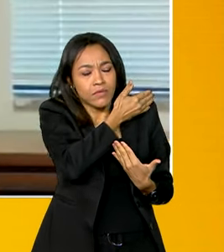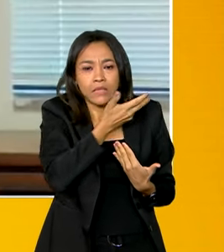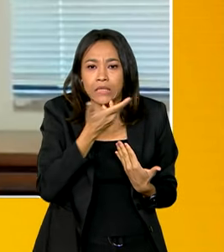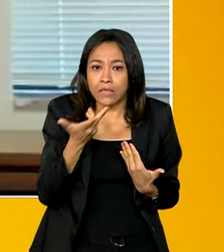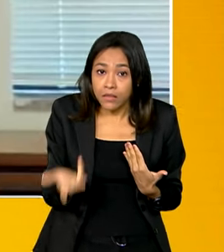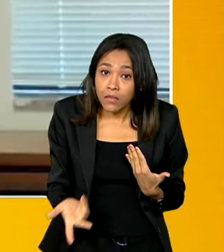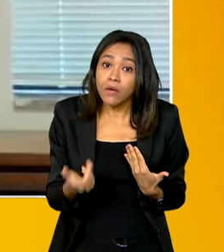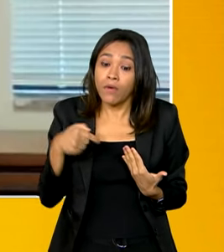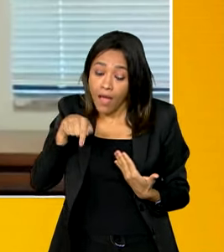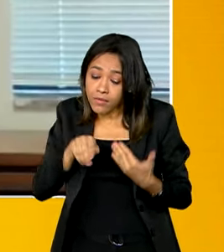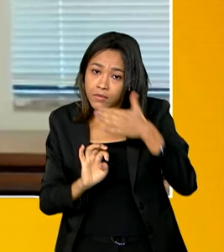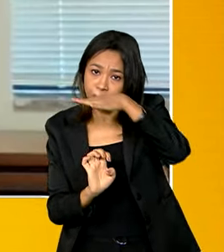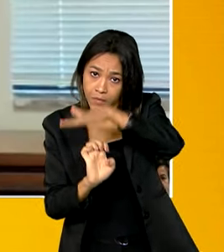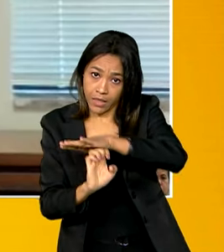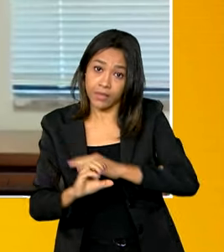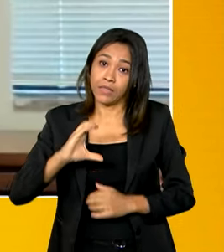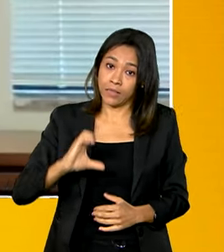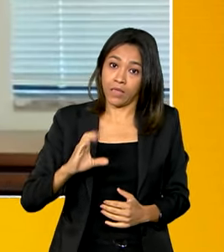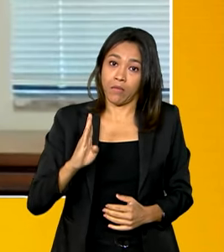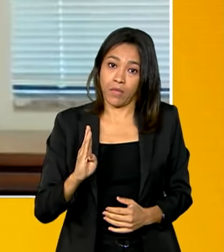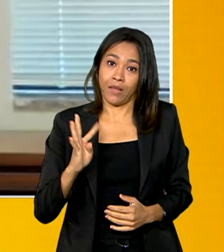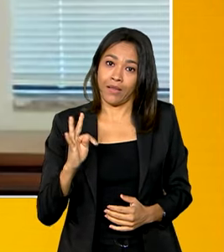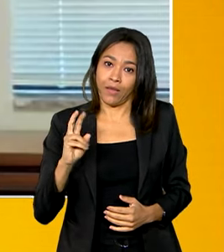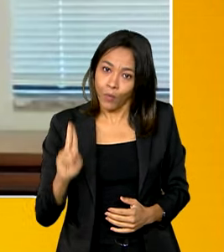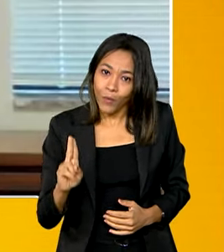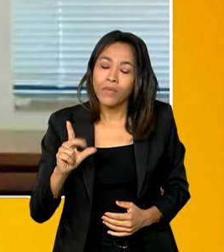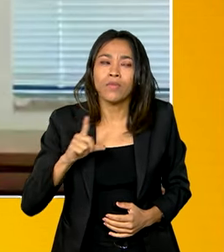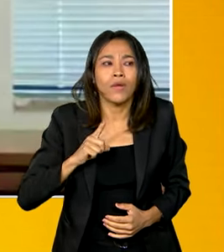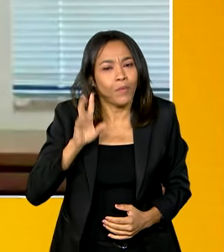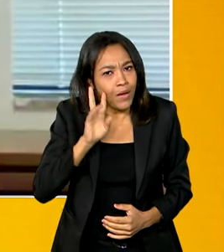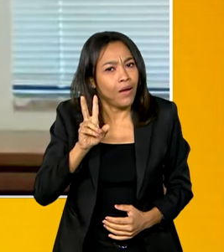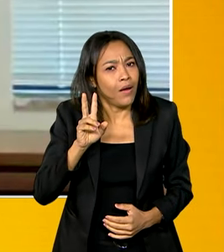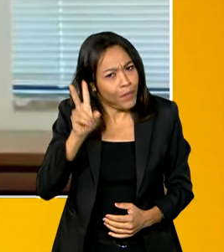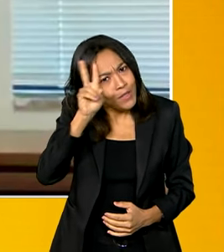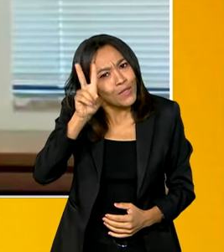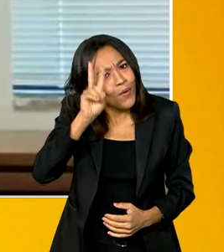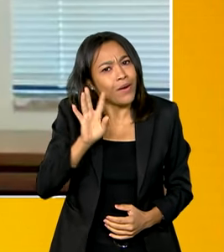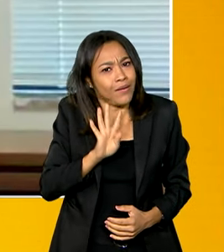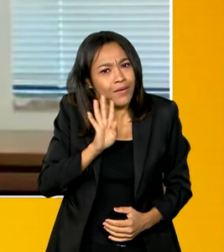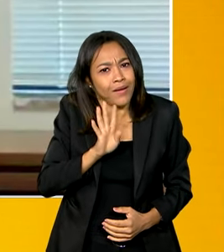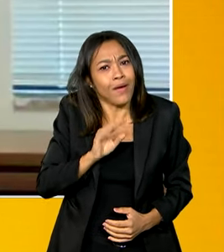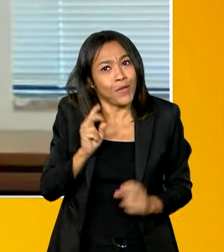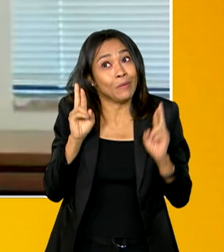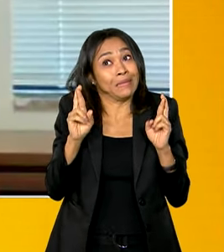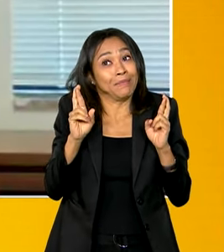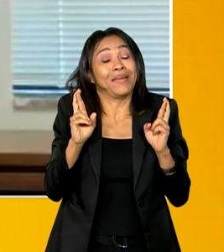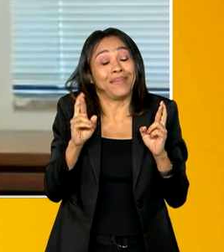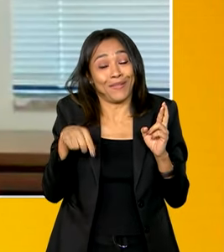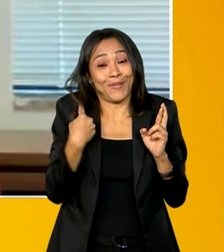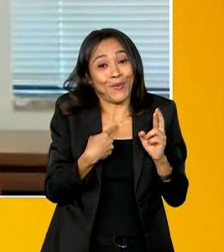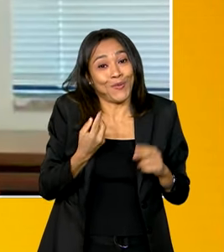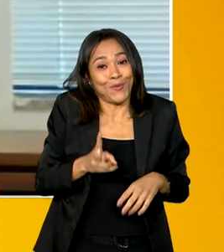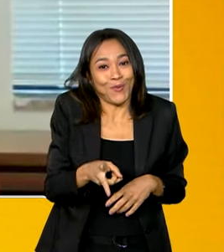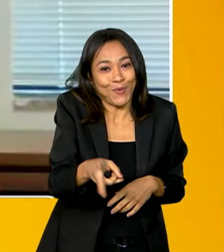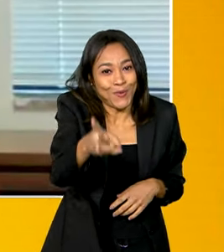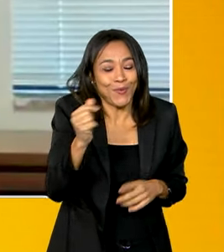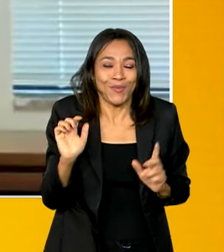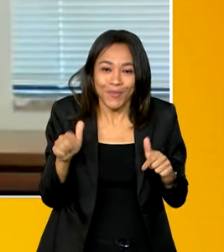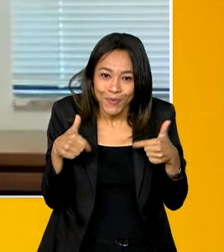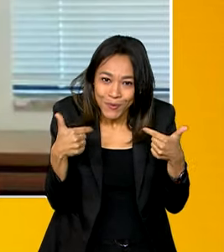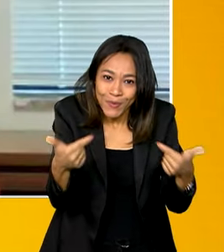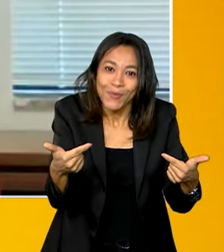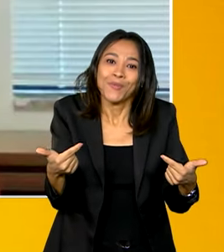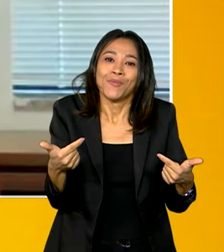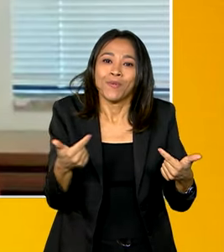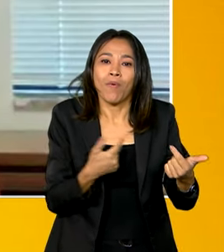A CBTU tem uma história muito bacana e eu espero que a gente continue podendo contribuir com a mobilidade do